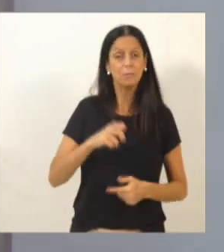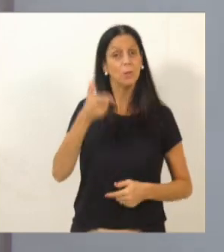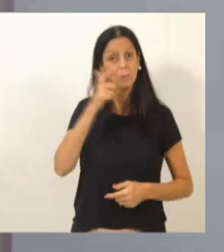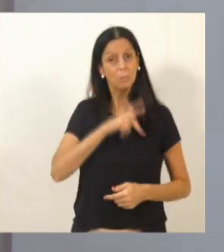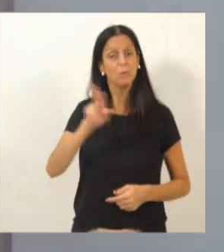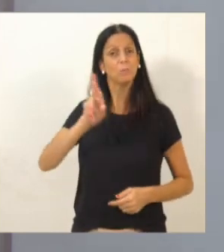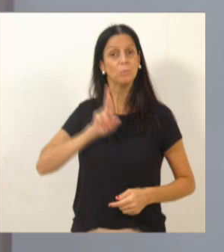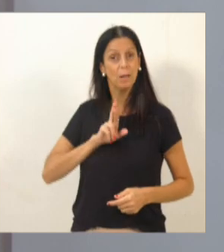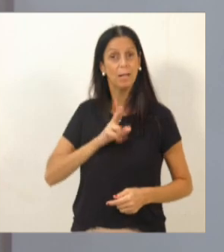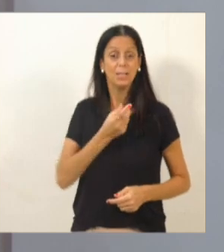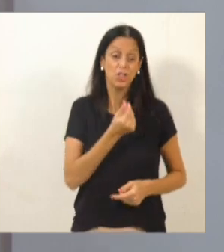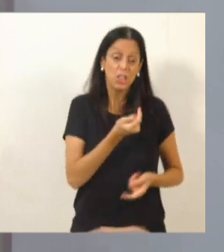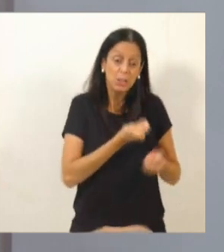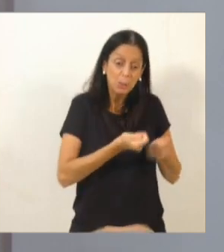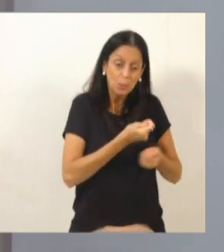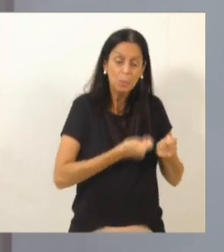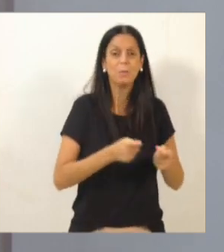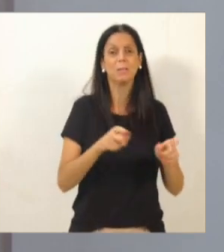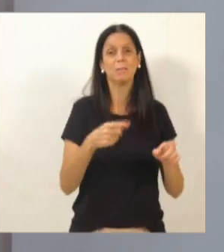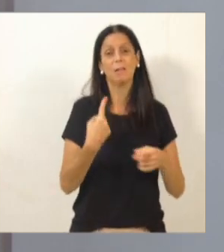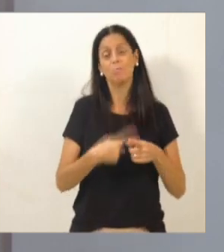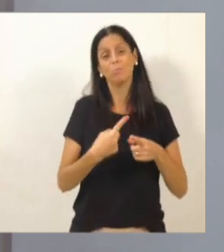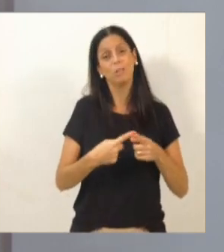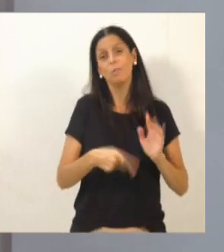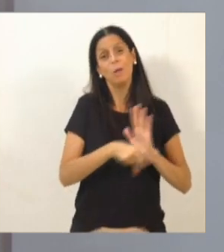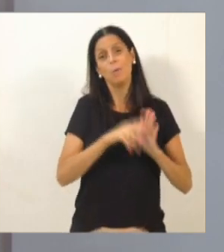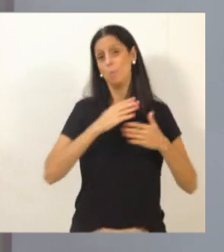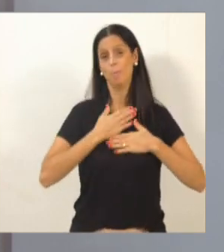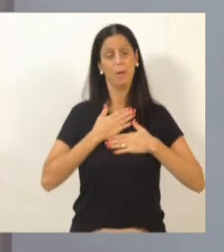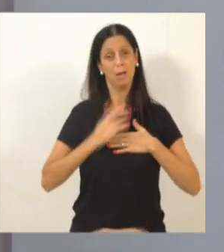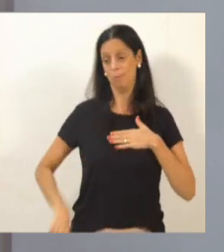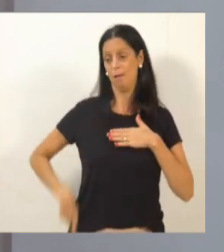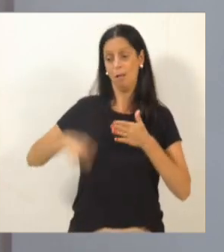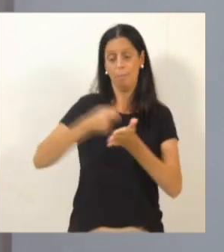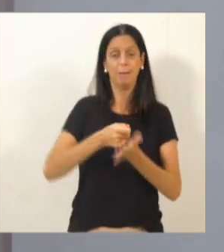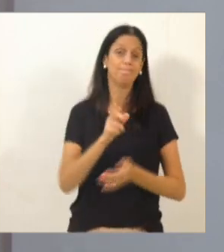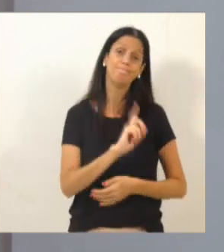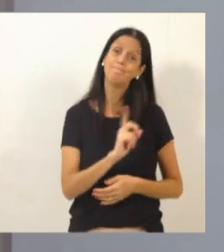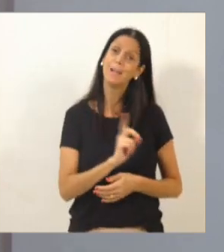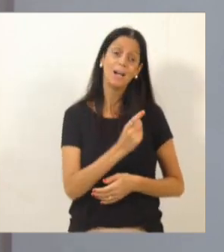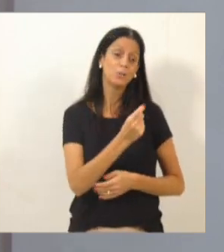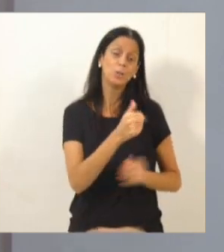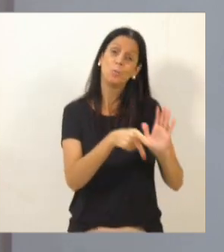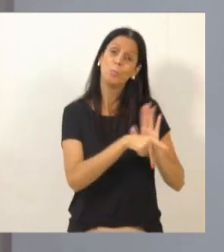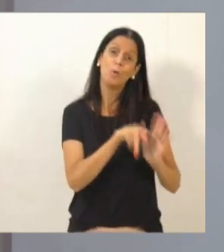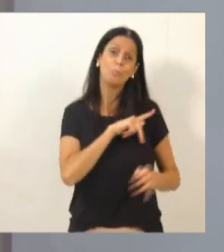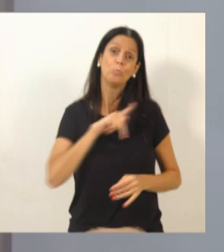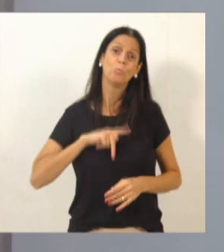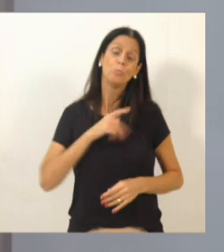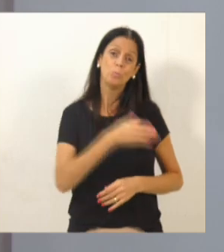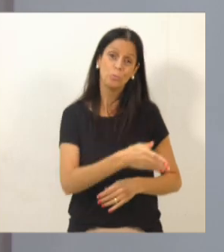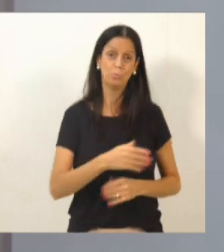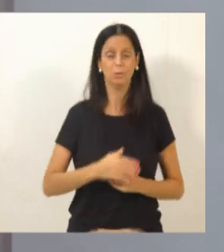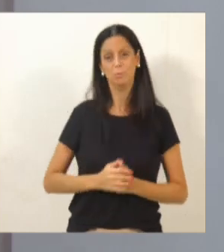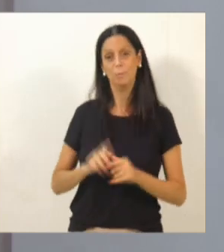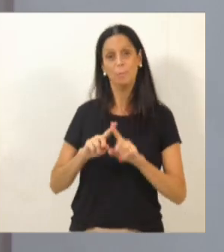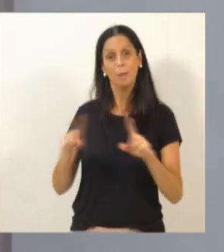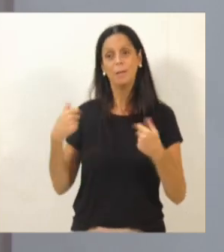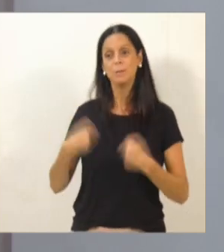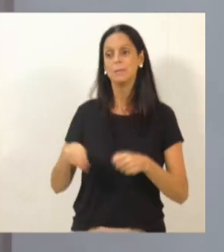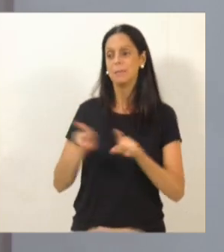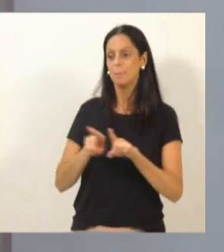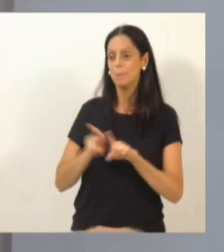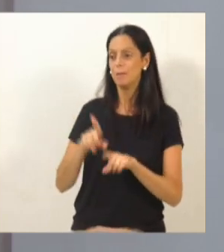economizando recursos, até porque o recurso não é nosso, é um recurso público. Mas a gente tem que entender que, para chegar em determinadas situações, gente também tem que ter uma estrutura do parlamento, uma estrutura do